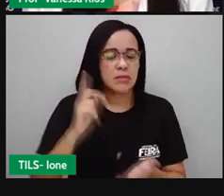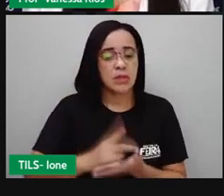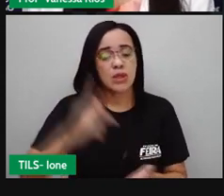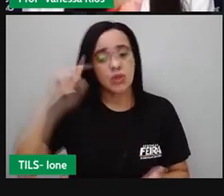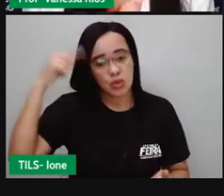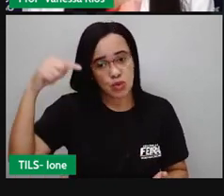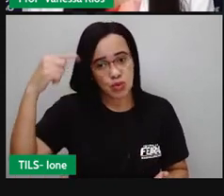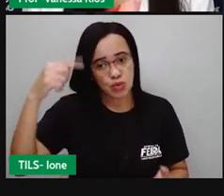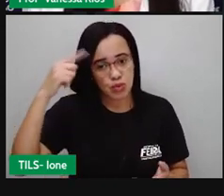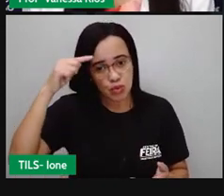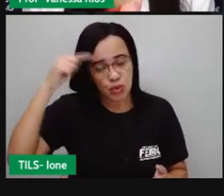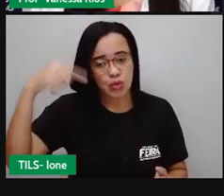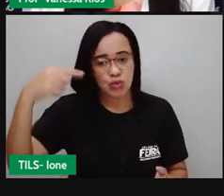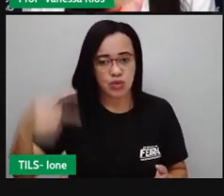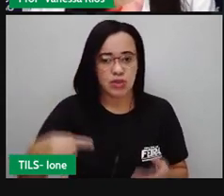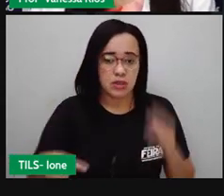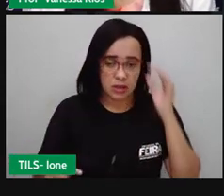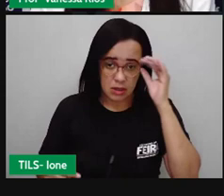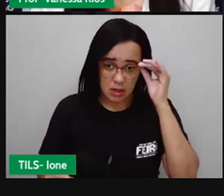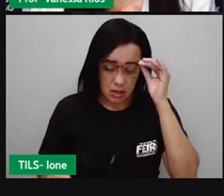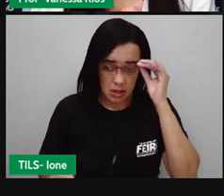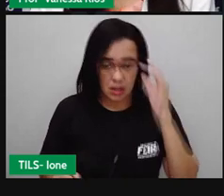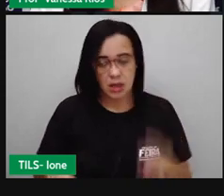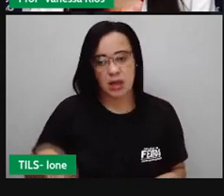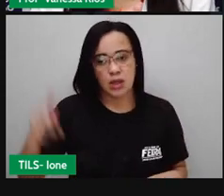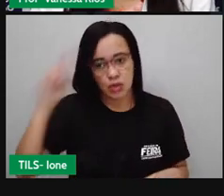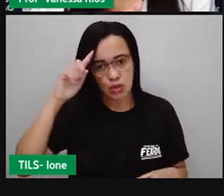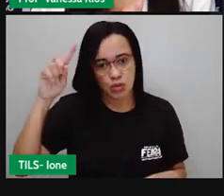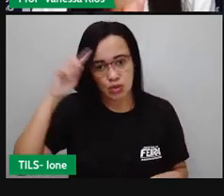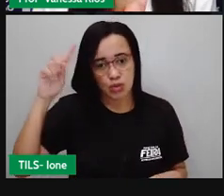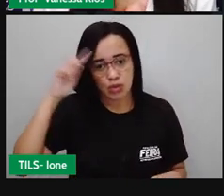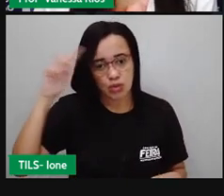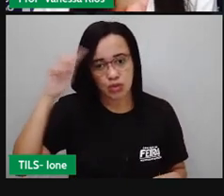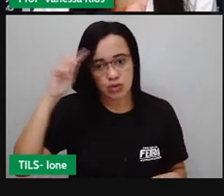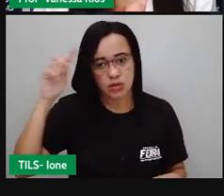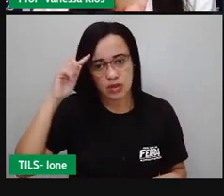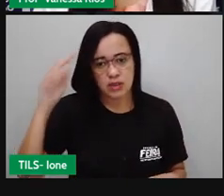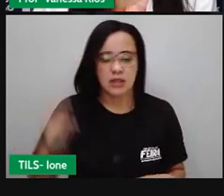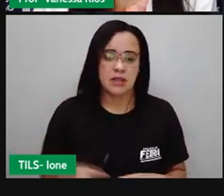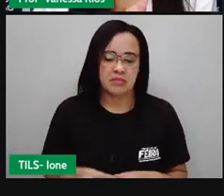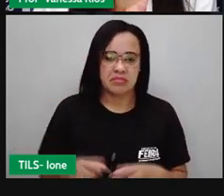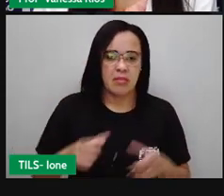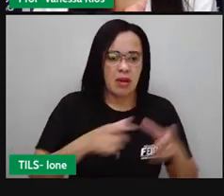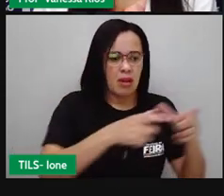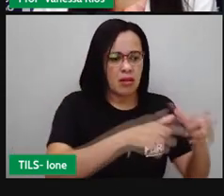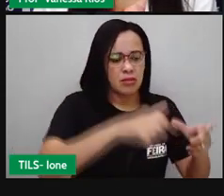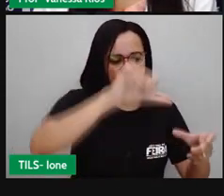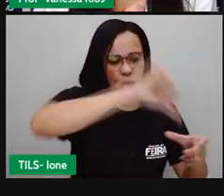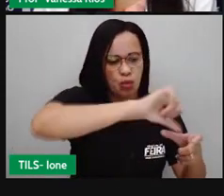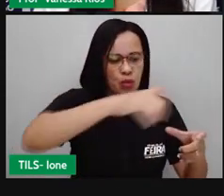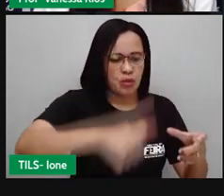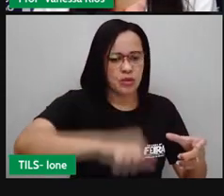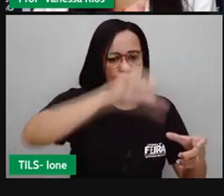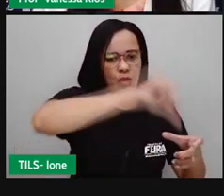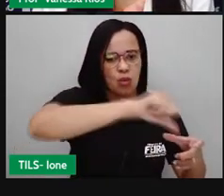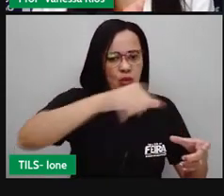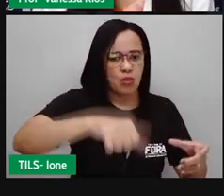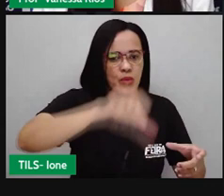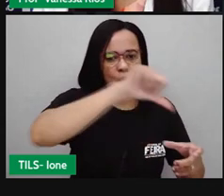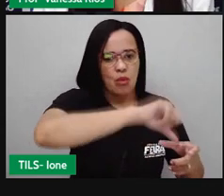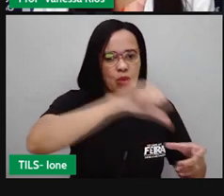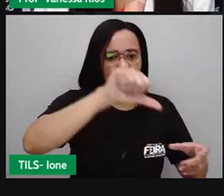Durante o dia, ela enche a garrafa quatro vezes. Quantos litros de água bebe a Sofia?